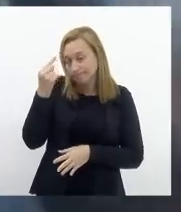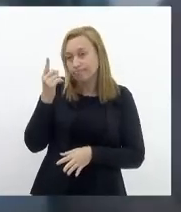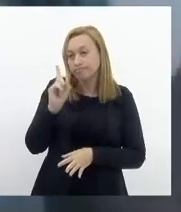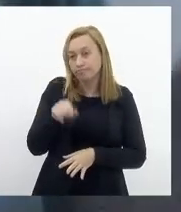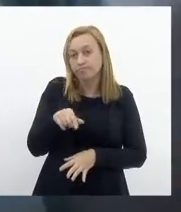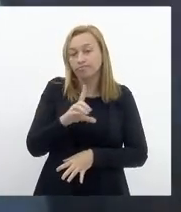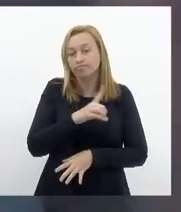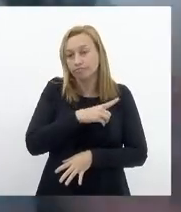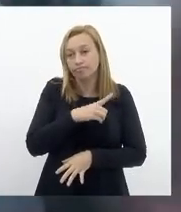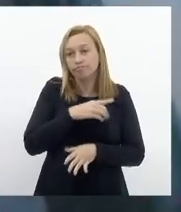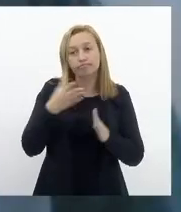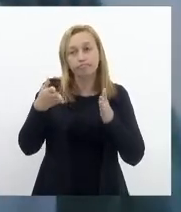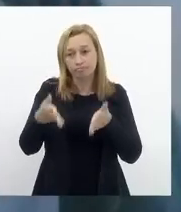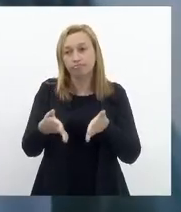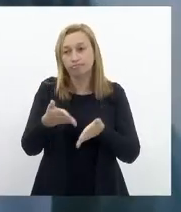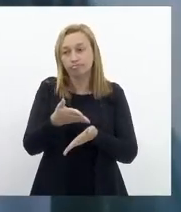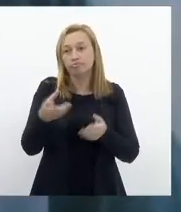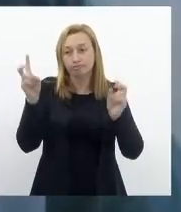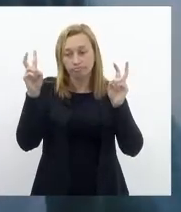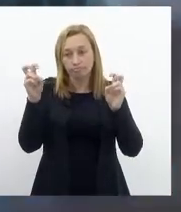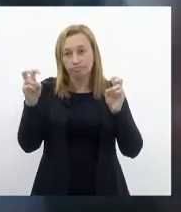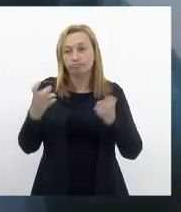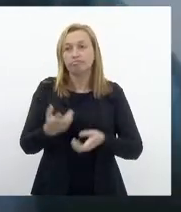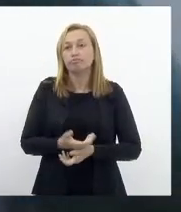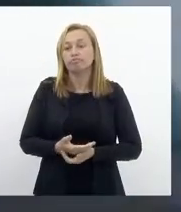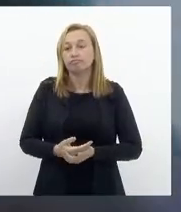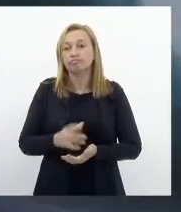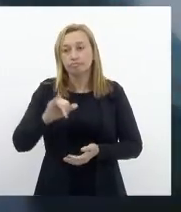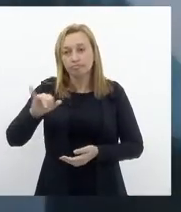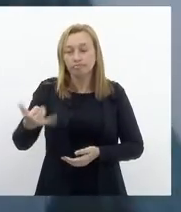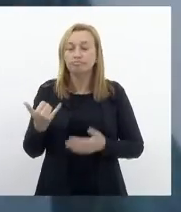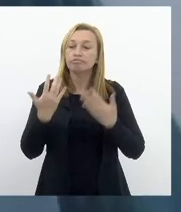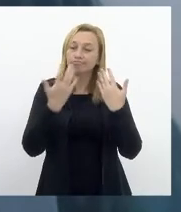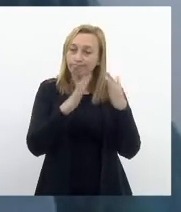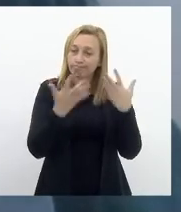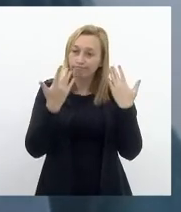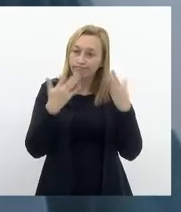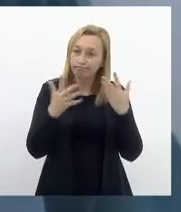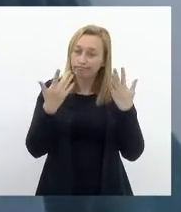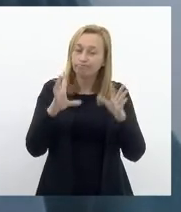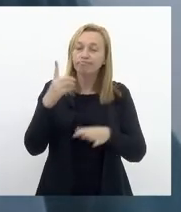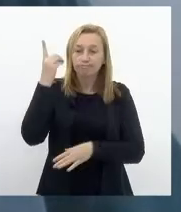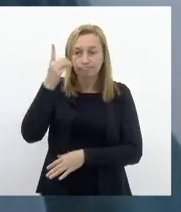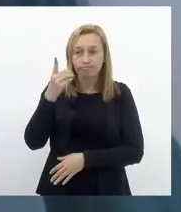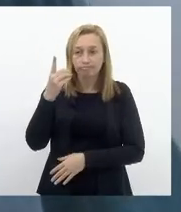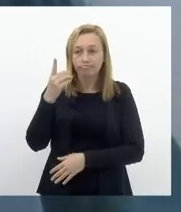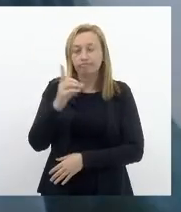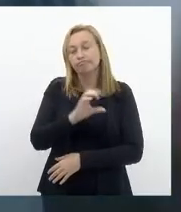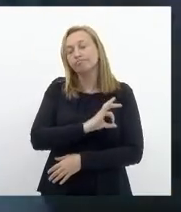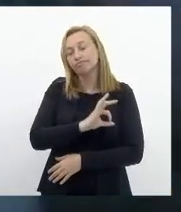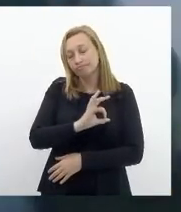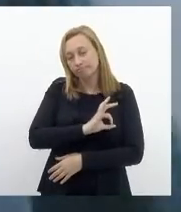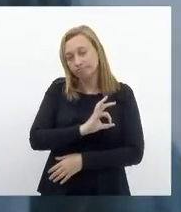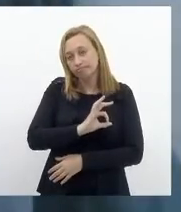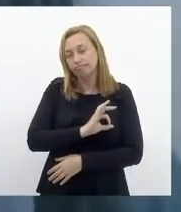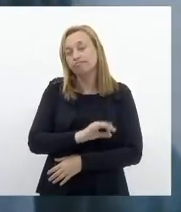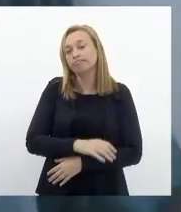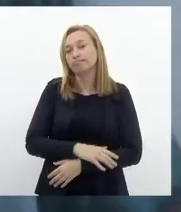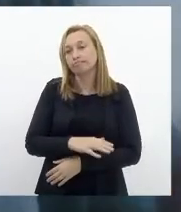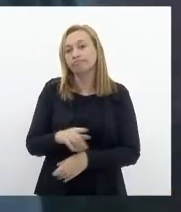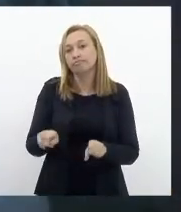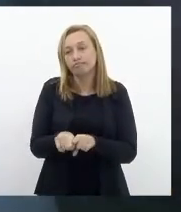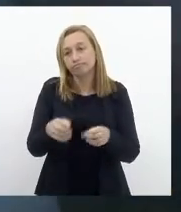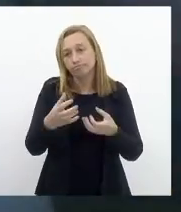focada nisso para coibir esse crime. Aproveito para dar parabéns à Polícia Civil pela Conquista, também aos